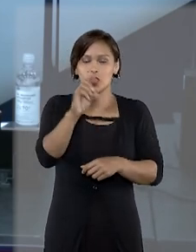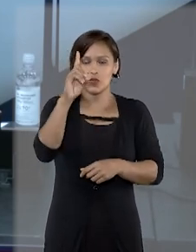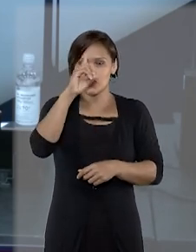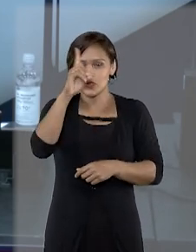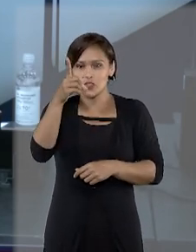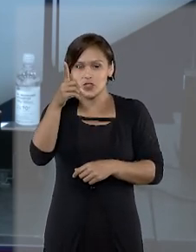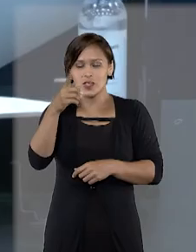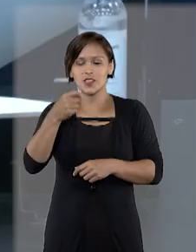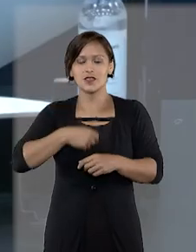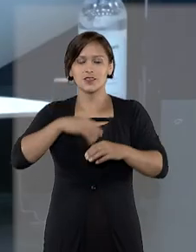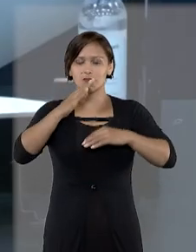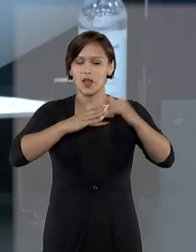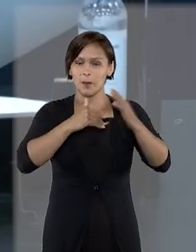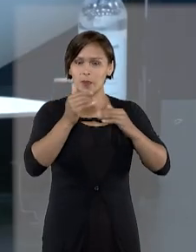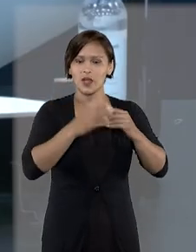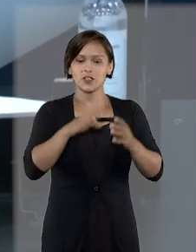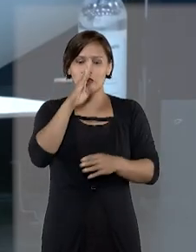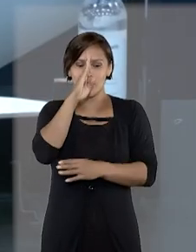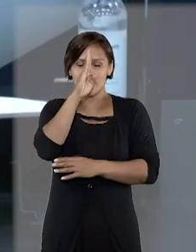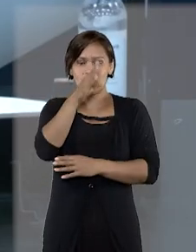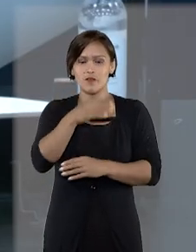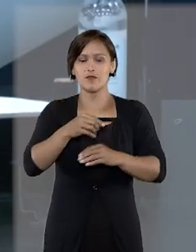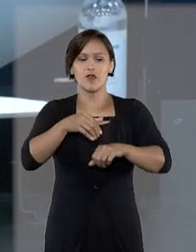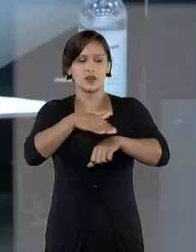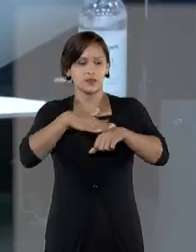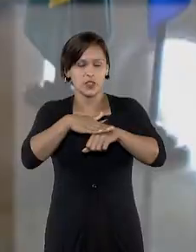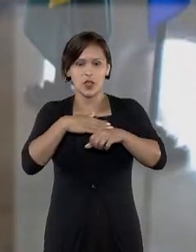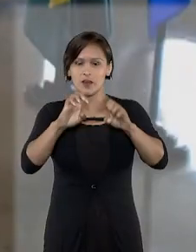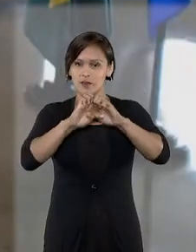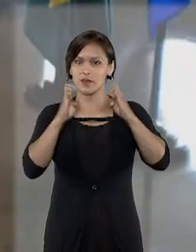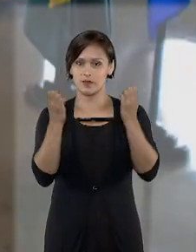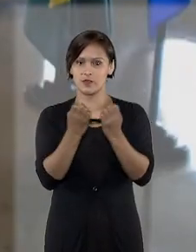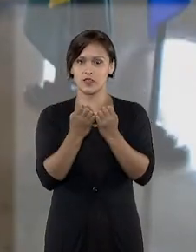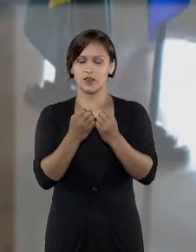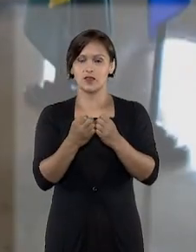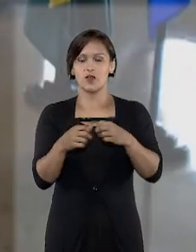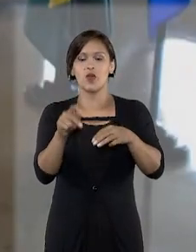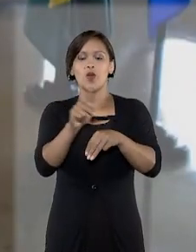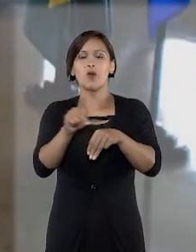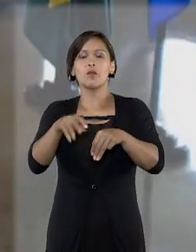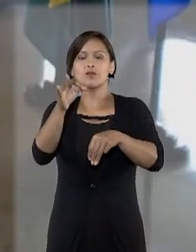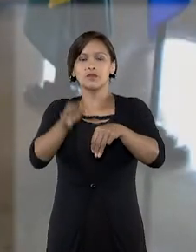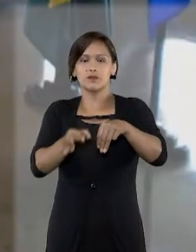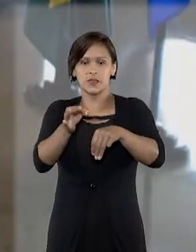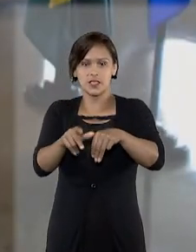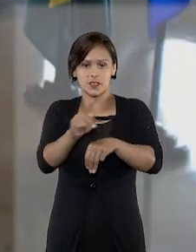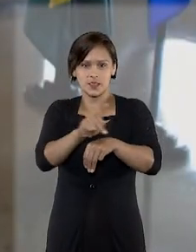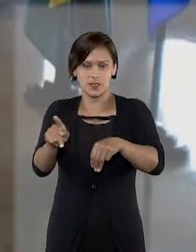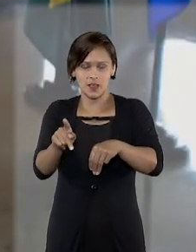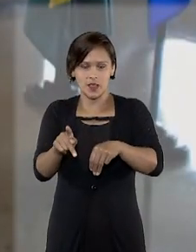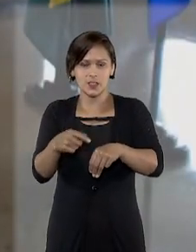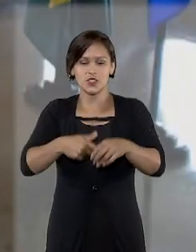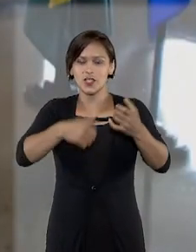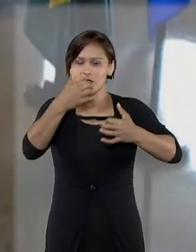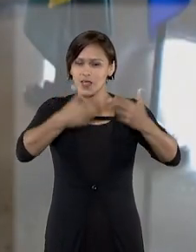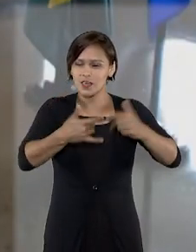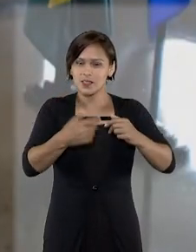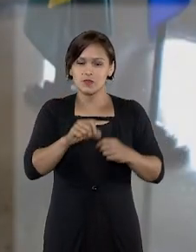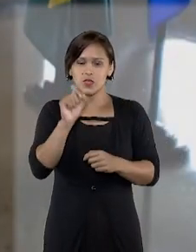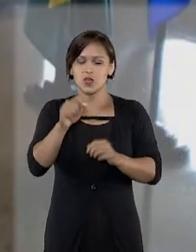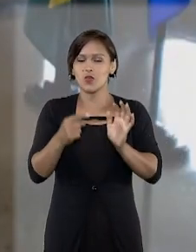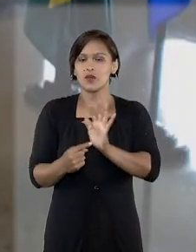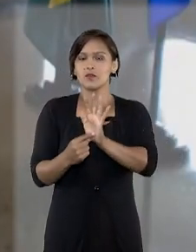tribunais superiores foi o principal tema debatido no evento. O presidente do Superior Tribunal de Justiça, ministro Humberto Martins,